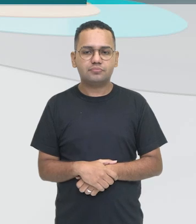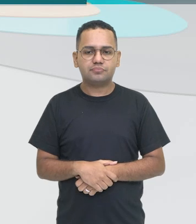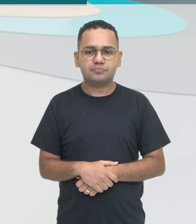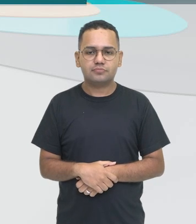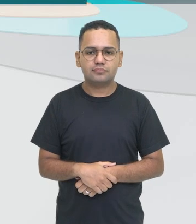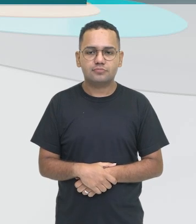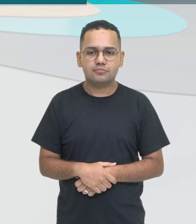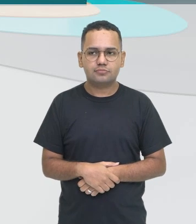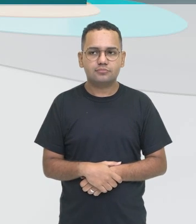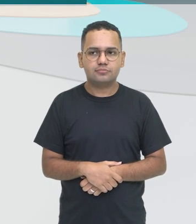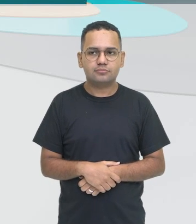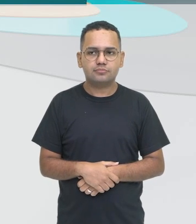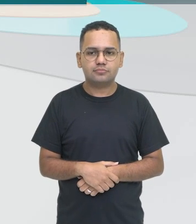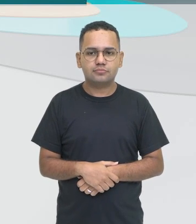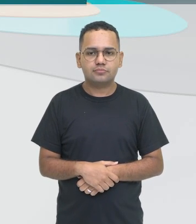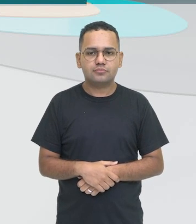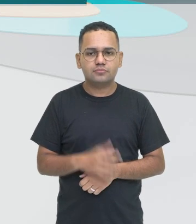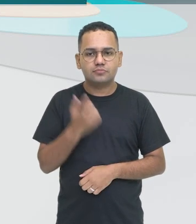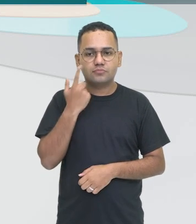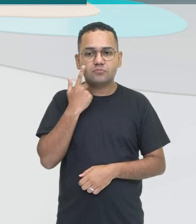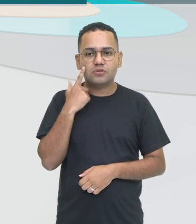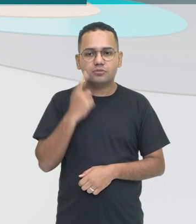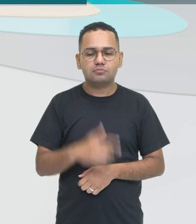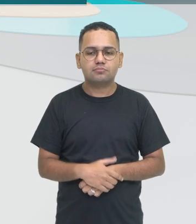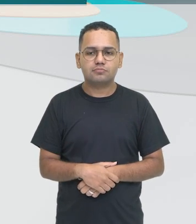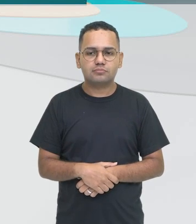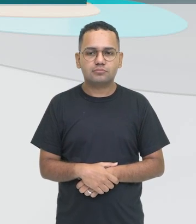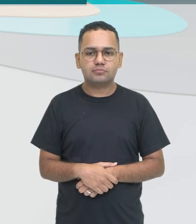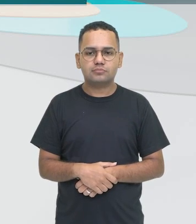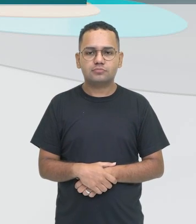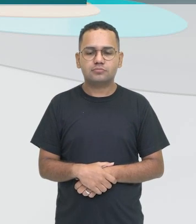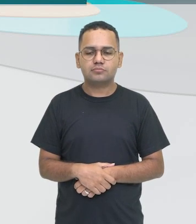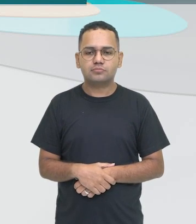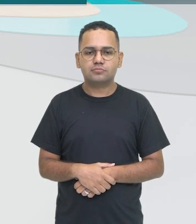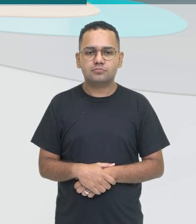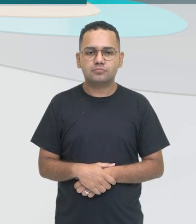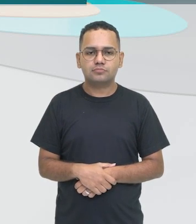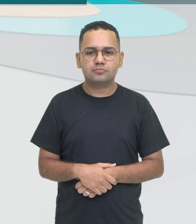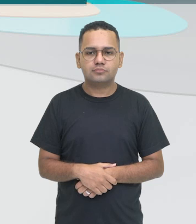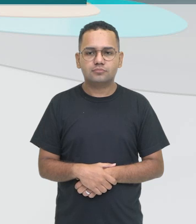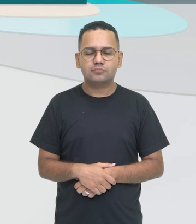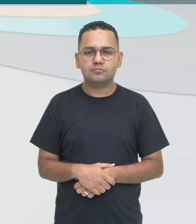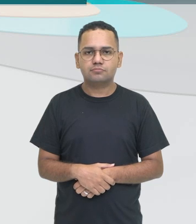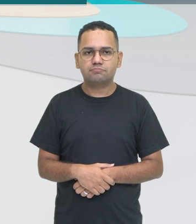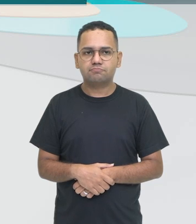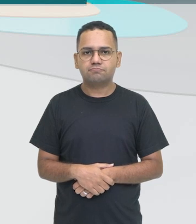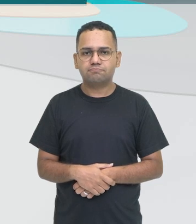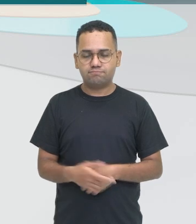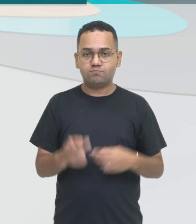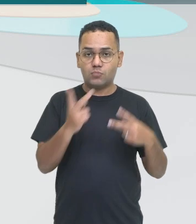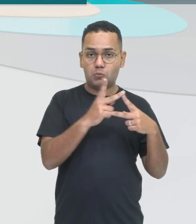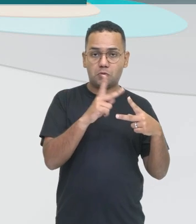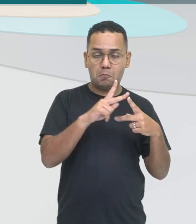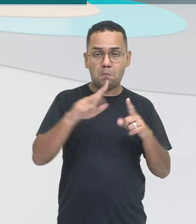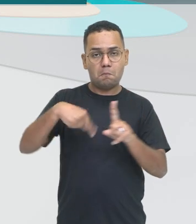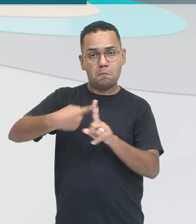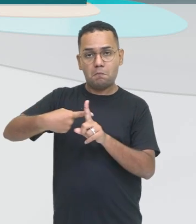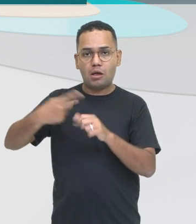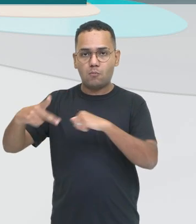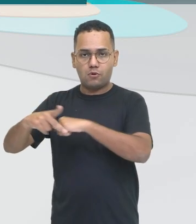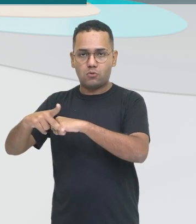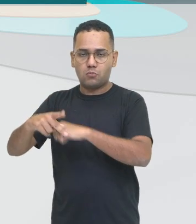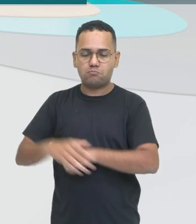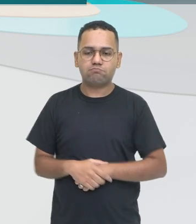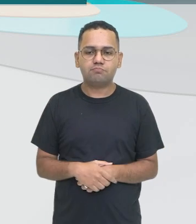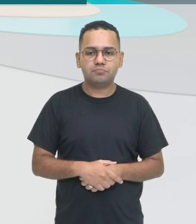o pronome, né? Junto com essa preposição. Olha só. Vou mostrar pra vocês agora. Olha só. By myself. Myself, então,